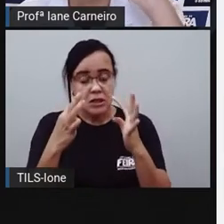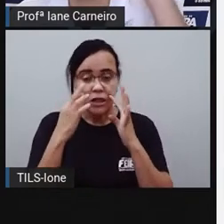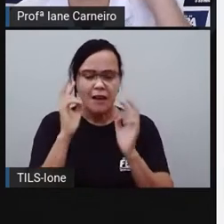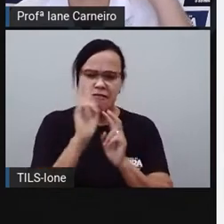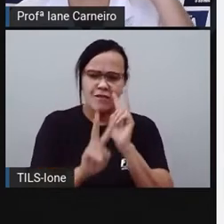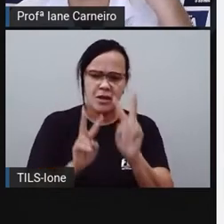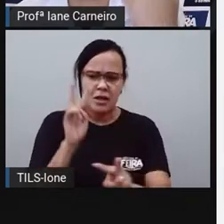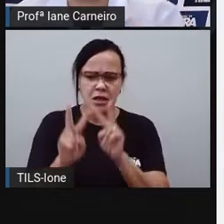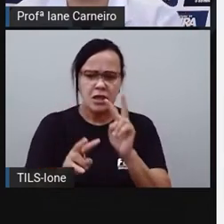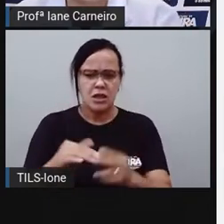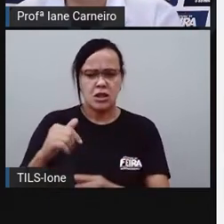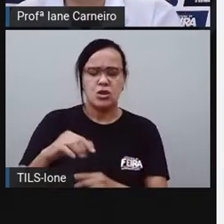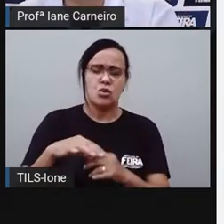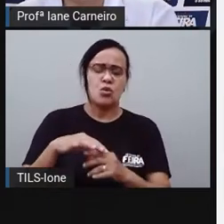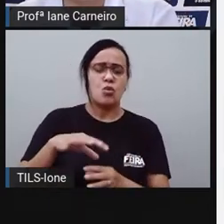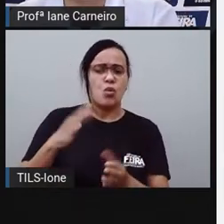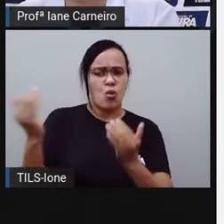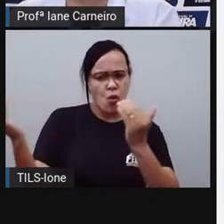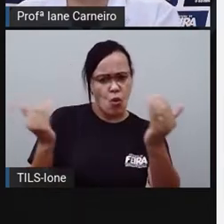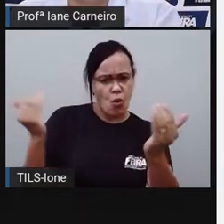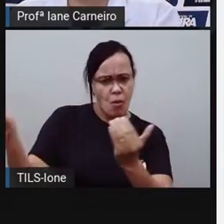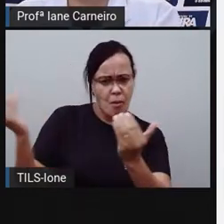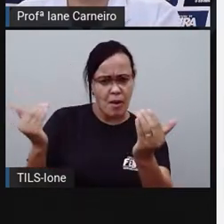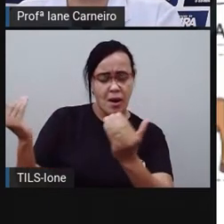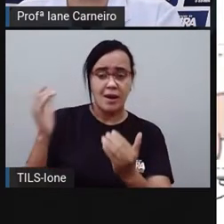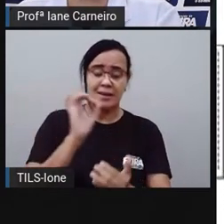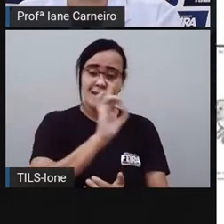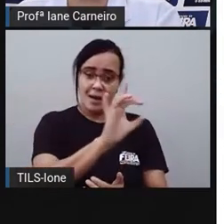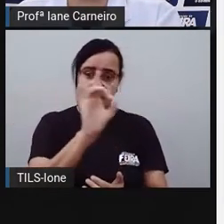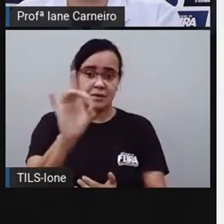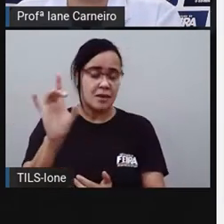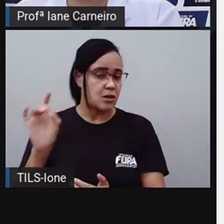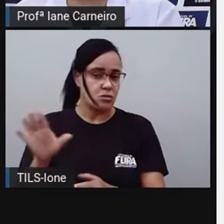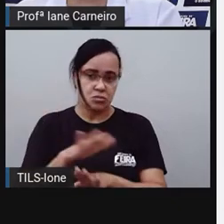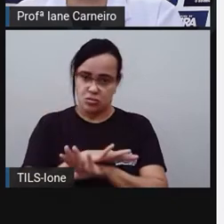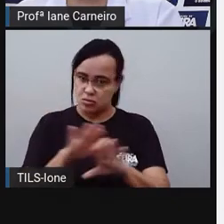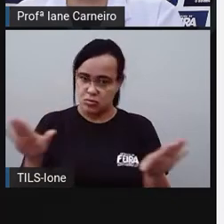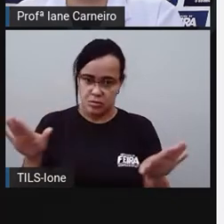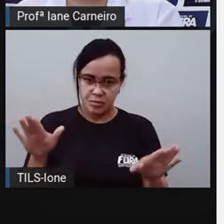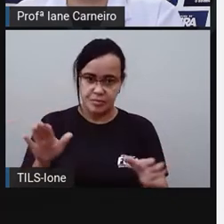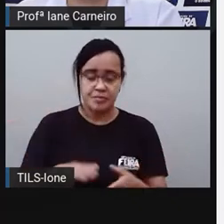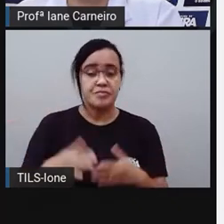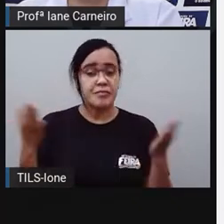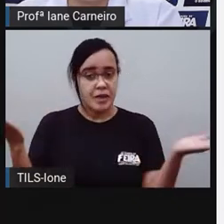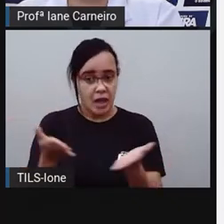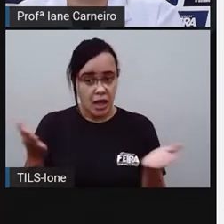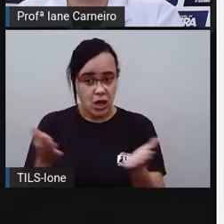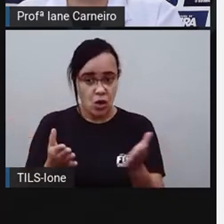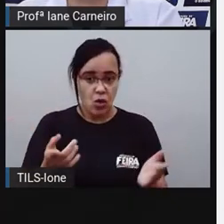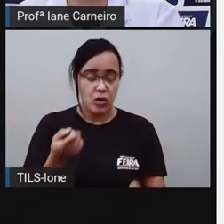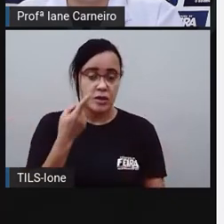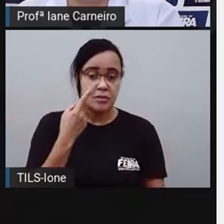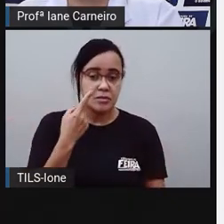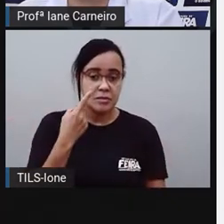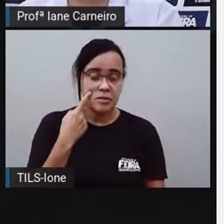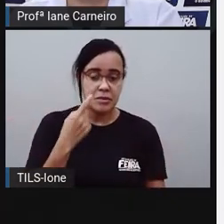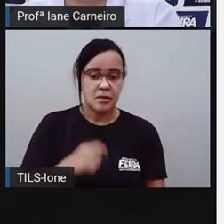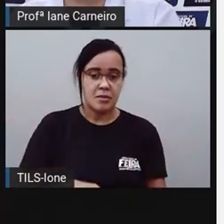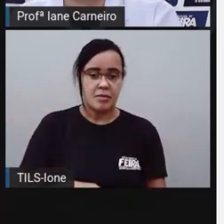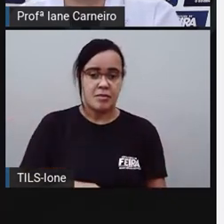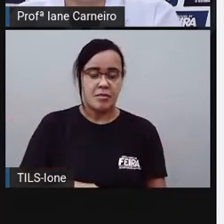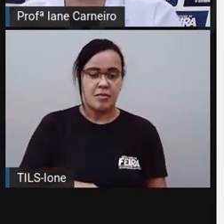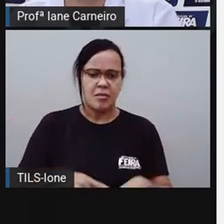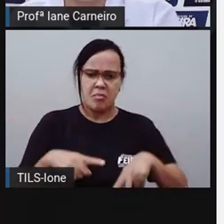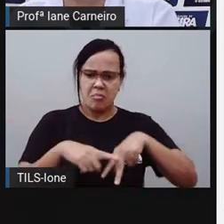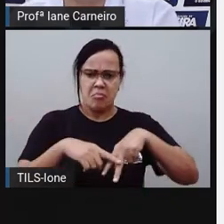o tamanho, e está comparando eles. Tá certo? Aqui agora, né? Qual desses animais tem a